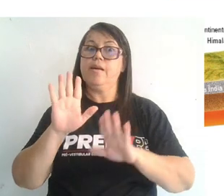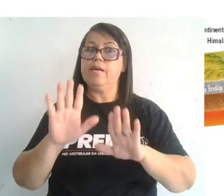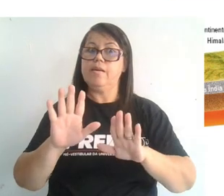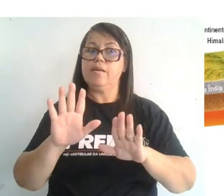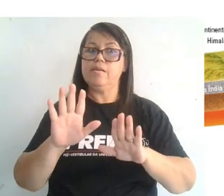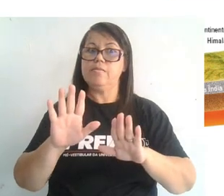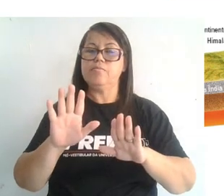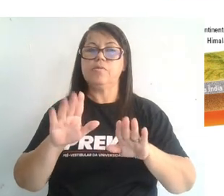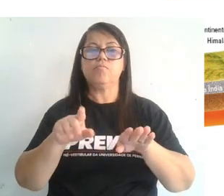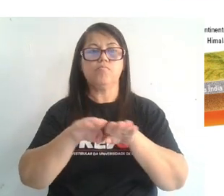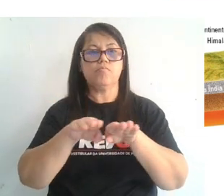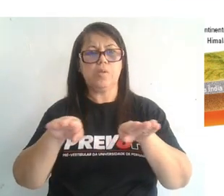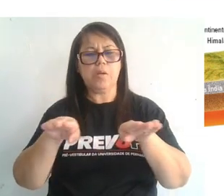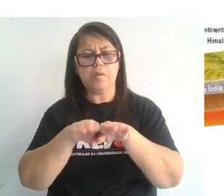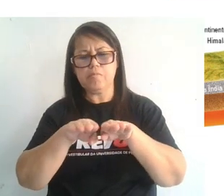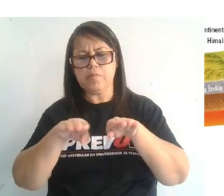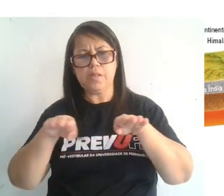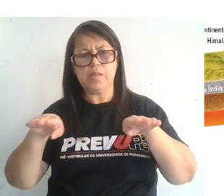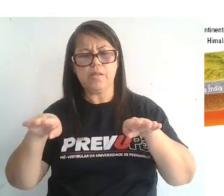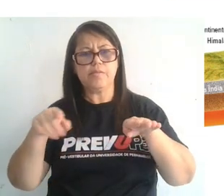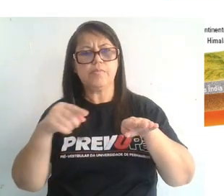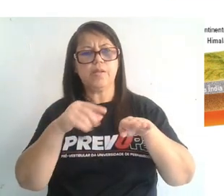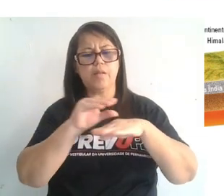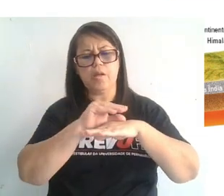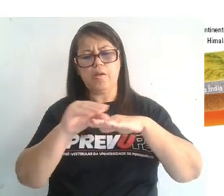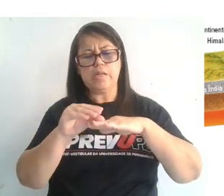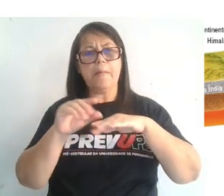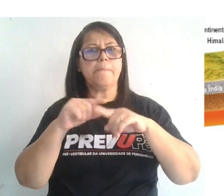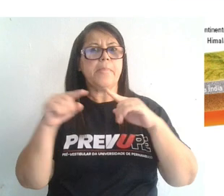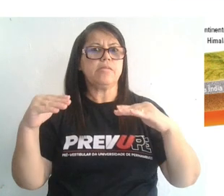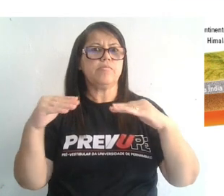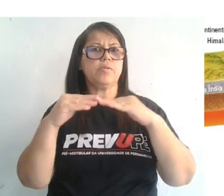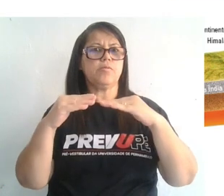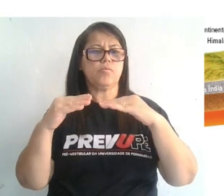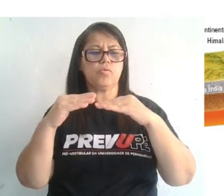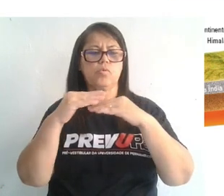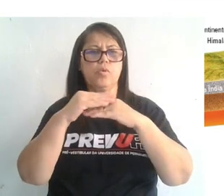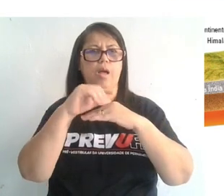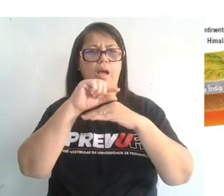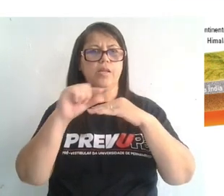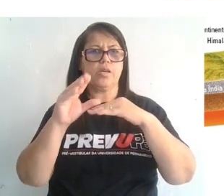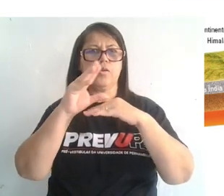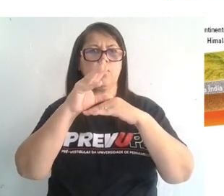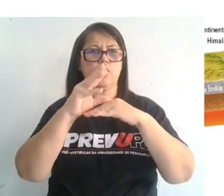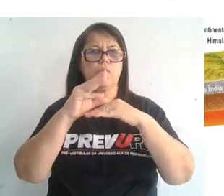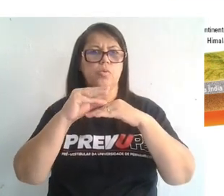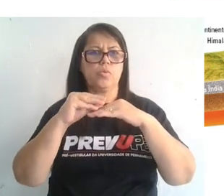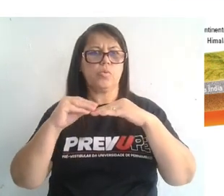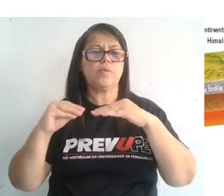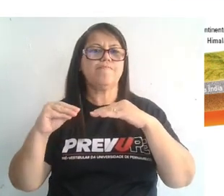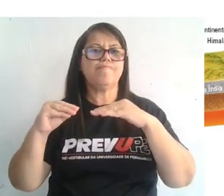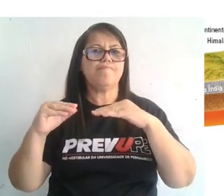o divergente consome crosta. Essa crosta vai ser derretida e vai